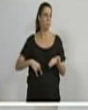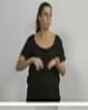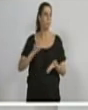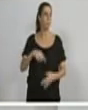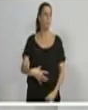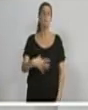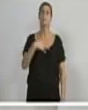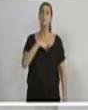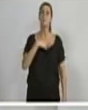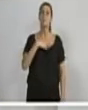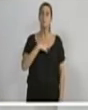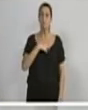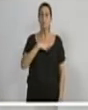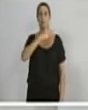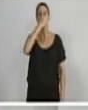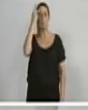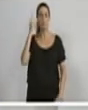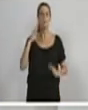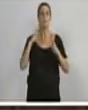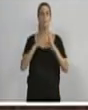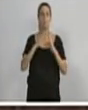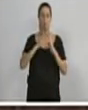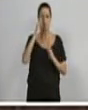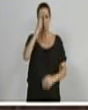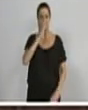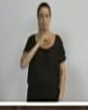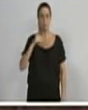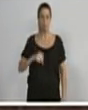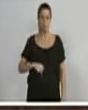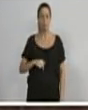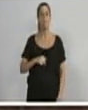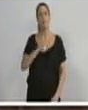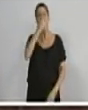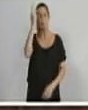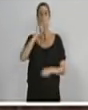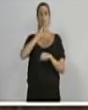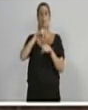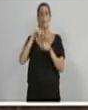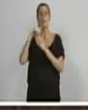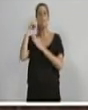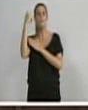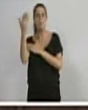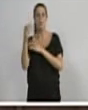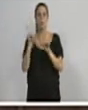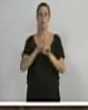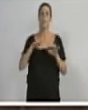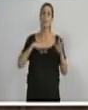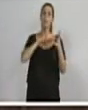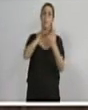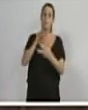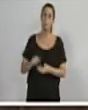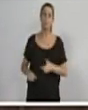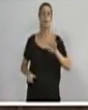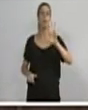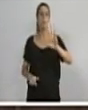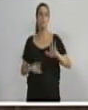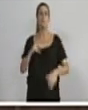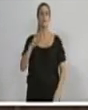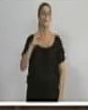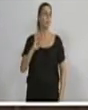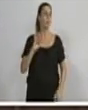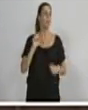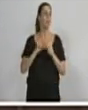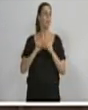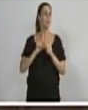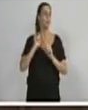sensação que o brasileiro tem, que o estrangeiro tem e que o Brasil e o mundo tem. Que o Lula e o PT estão fazendo isso